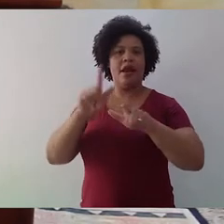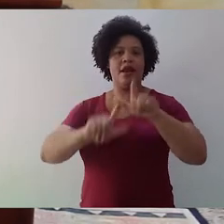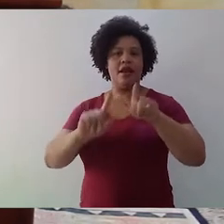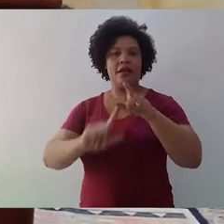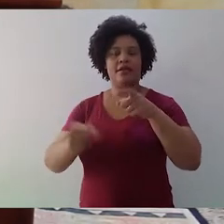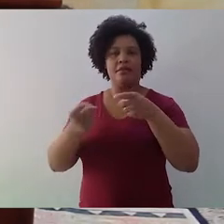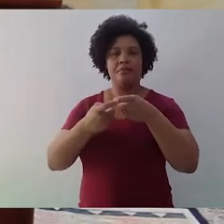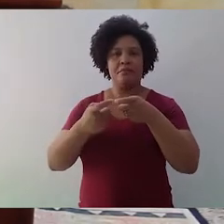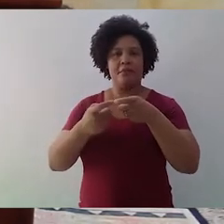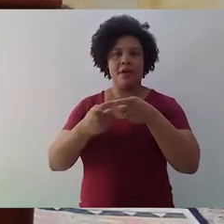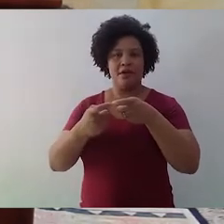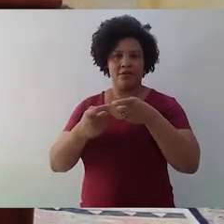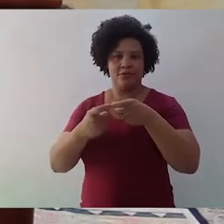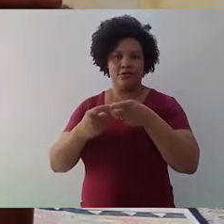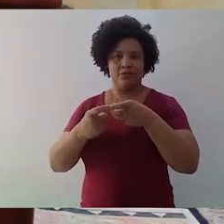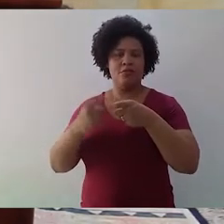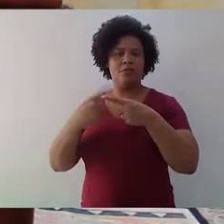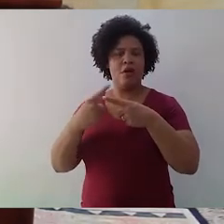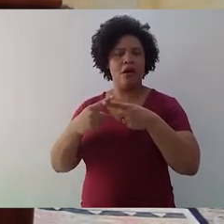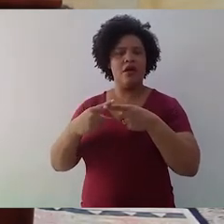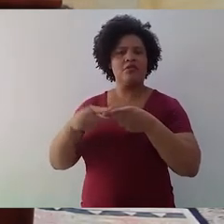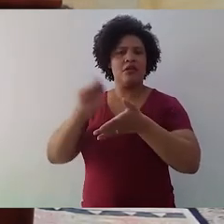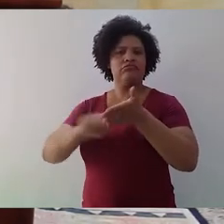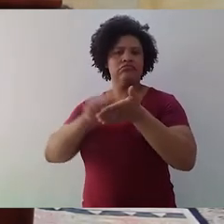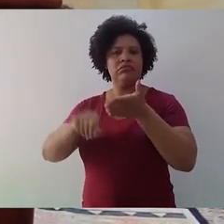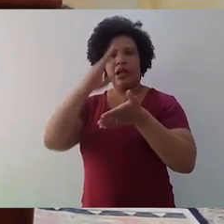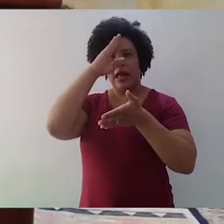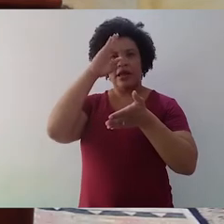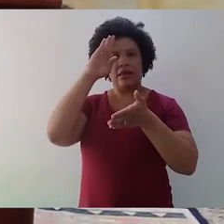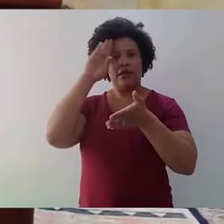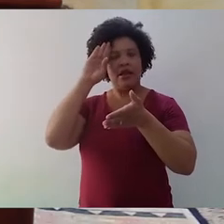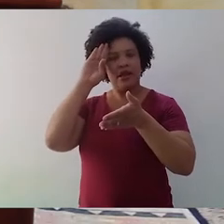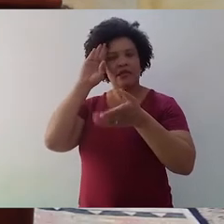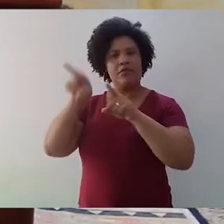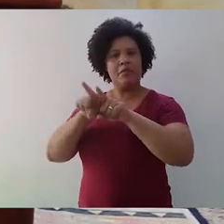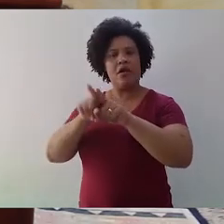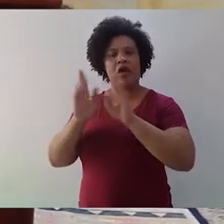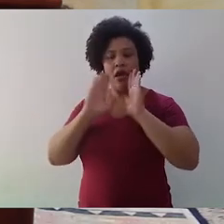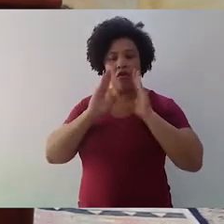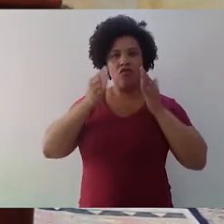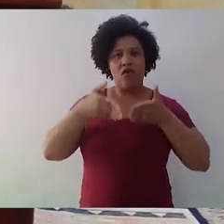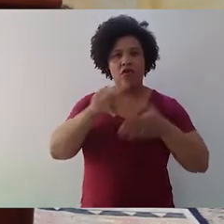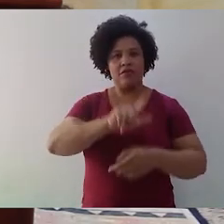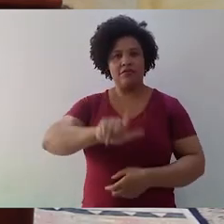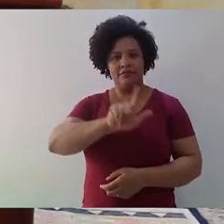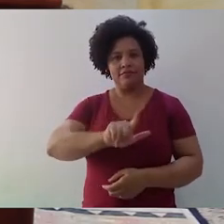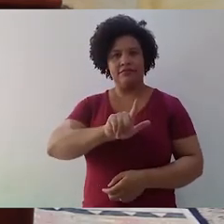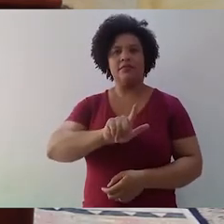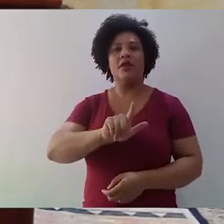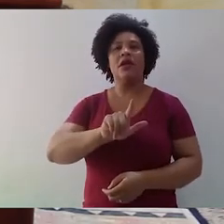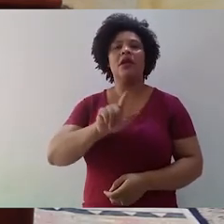escrito muita coisa na área acadêmica, desejam se reportar também à literatura. E qual foi